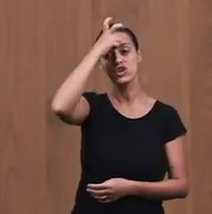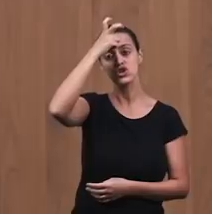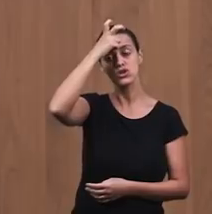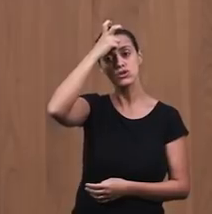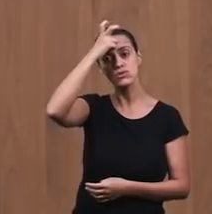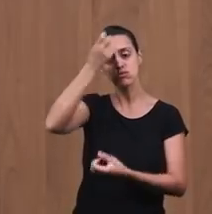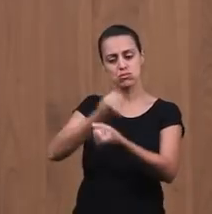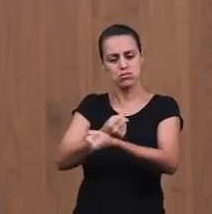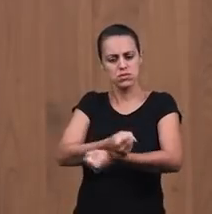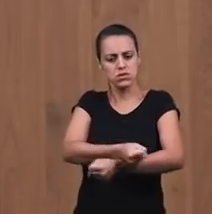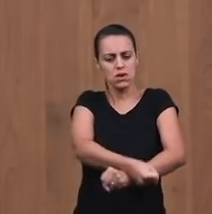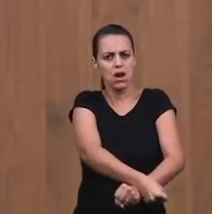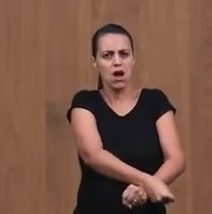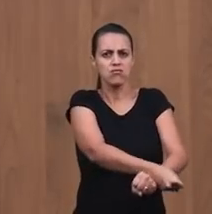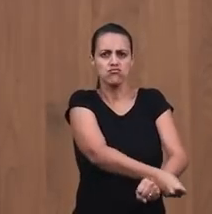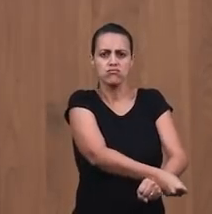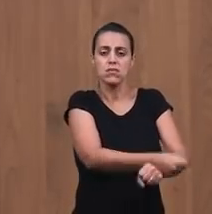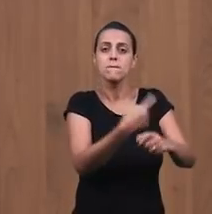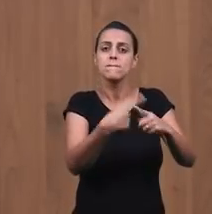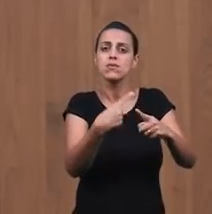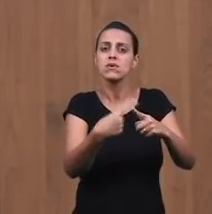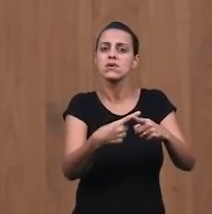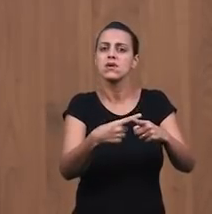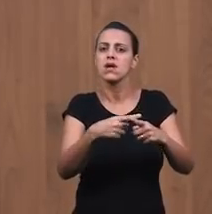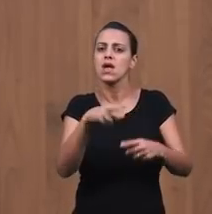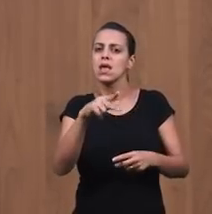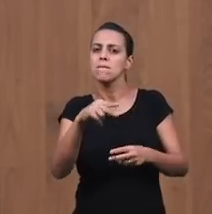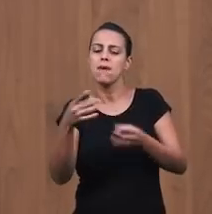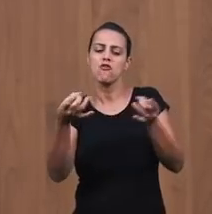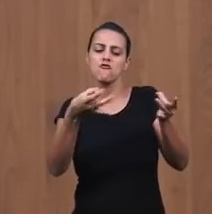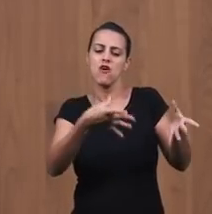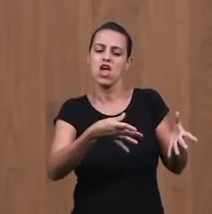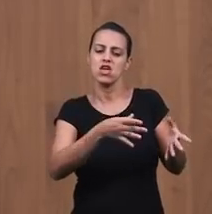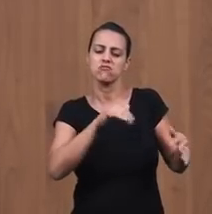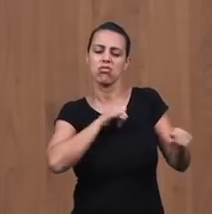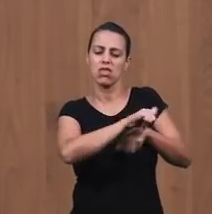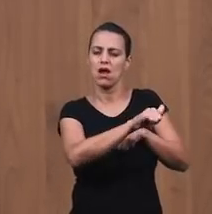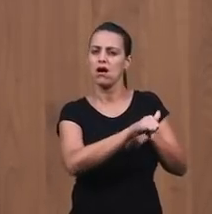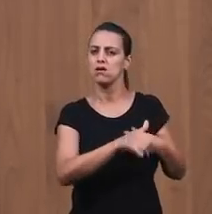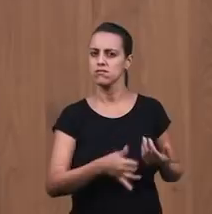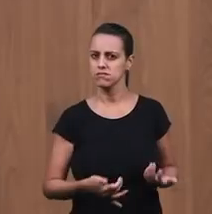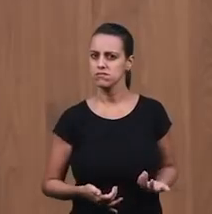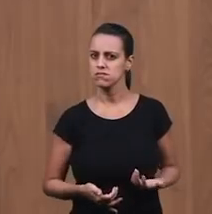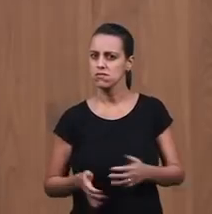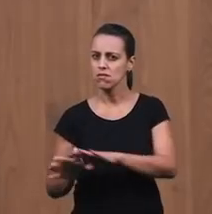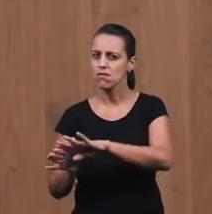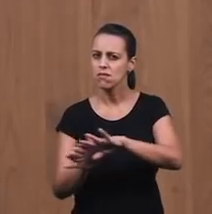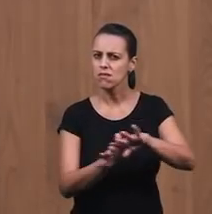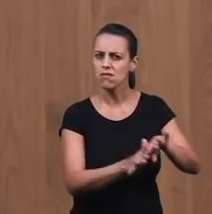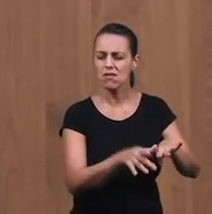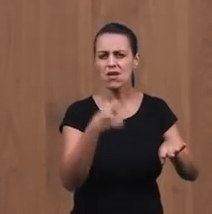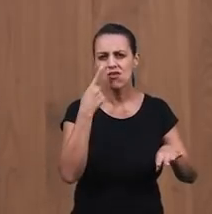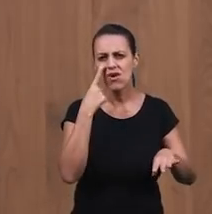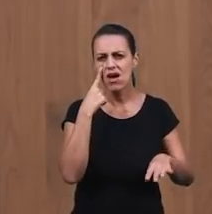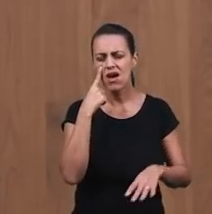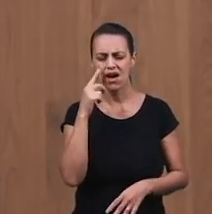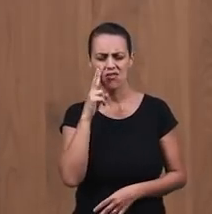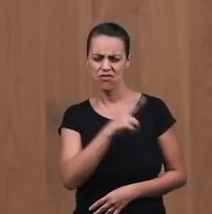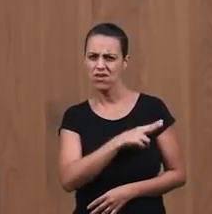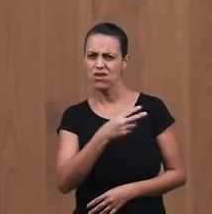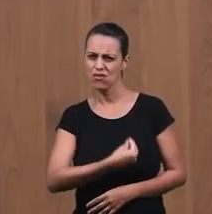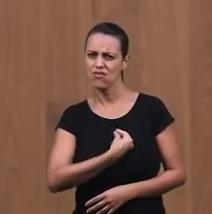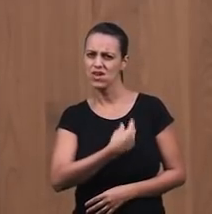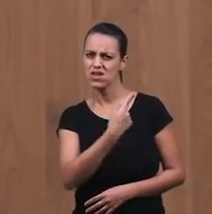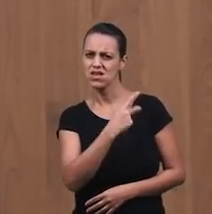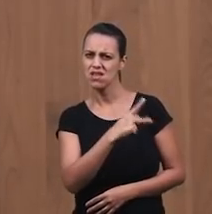vendido e traído Por seus irmãos Intermediários Vejamos como foi a vida de José Ele foi